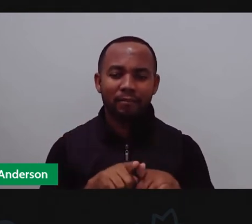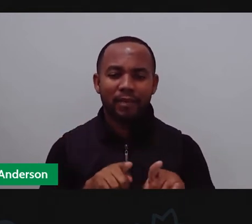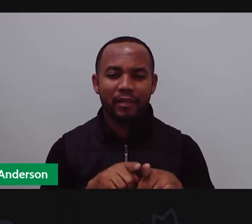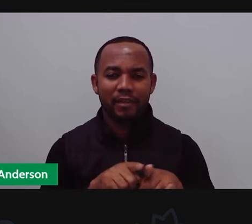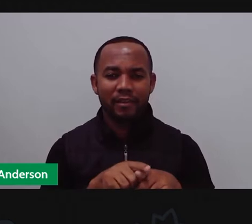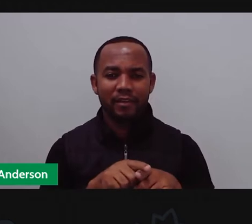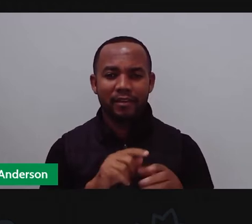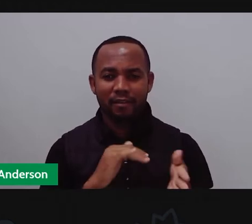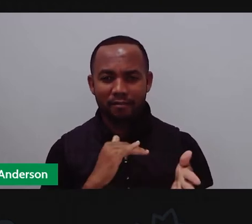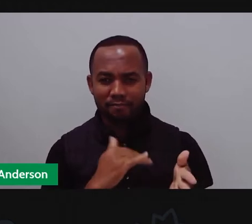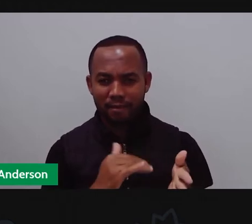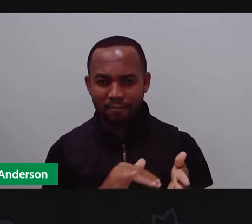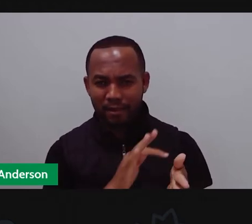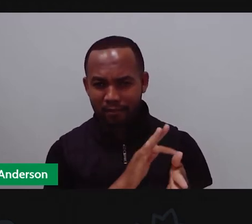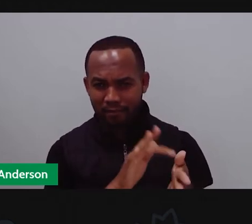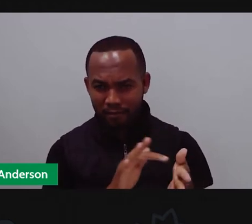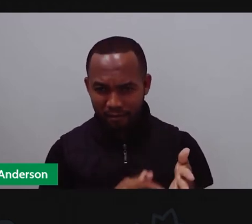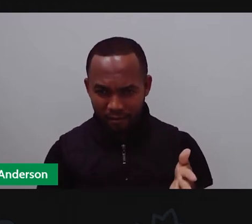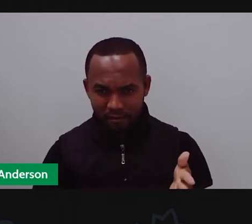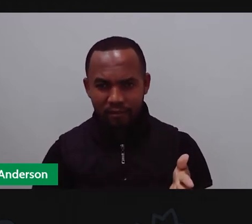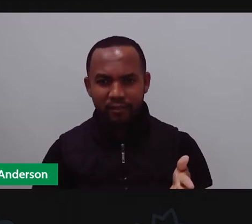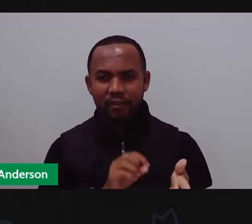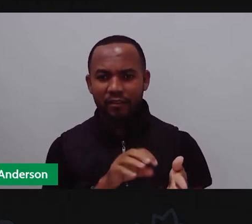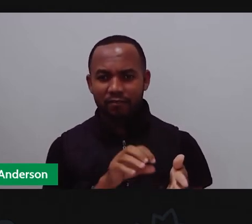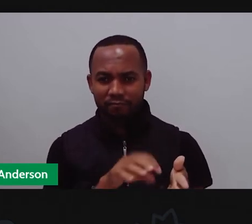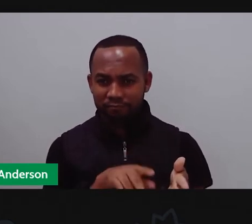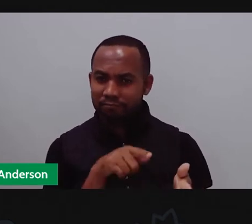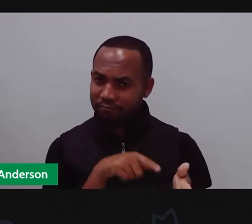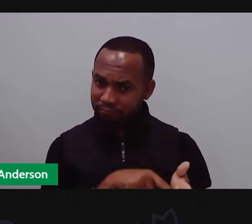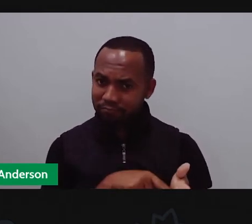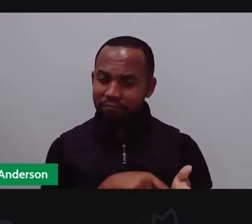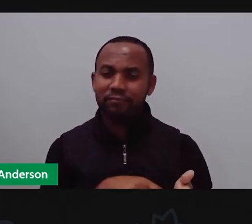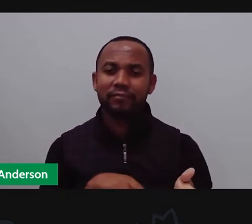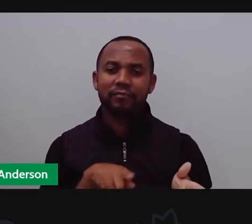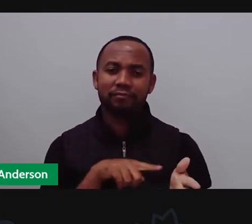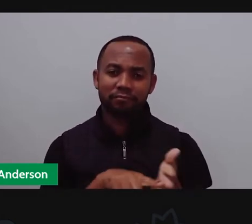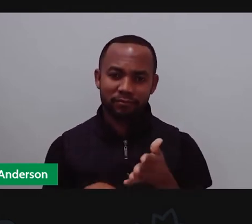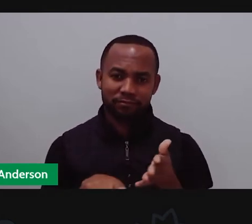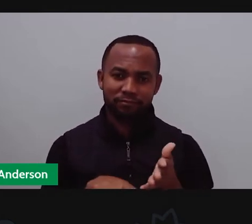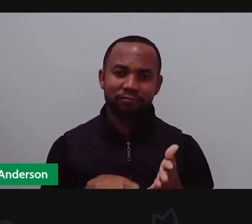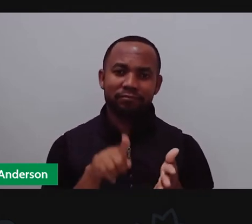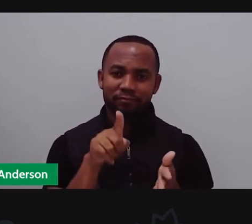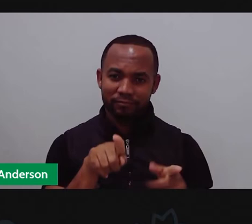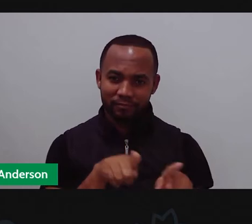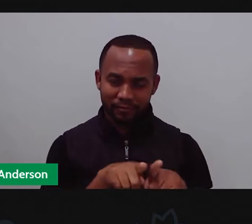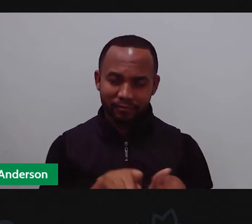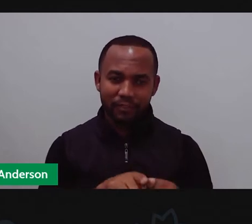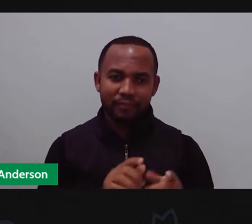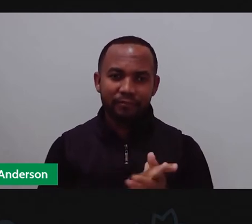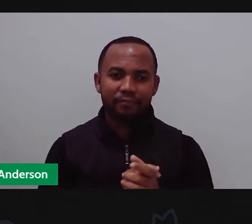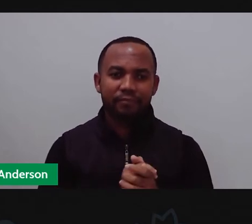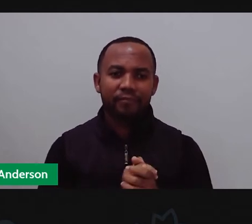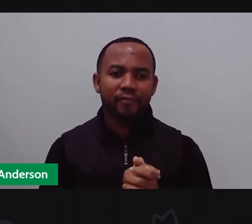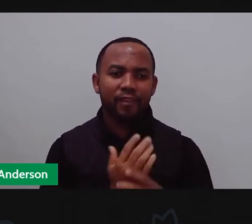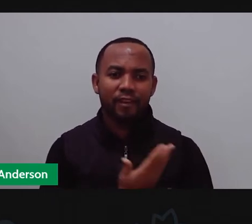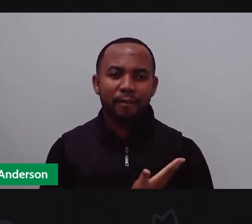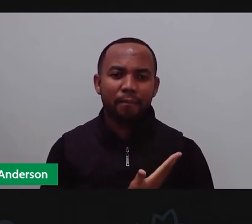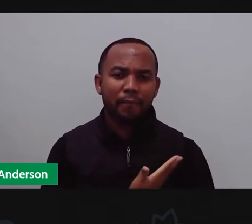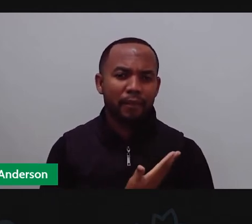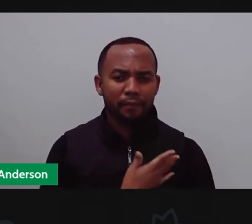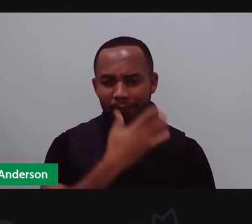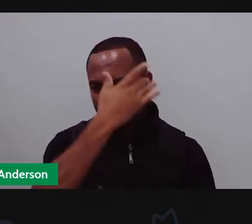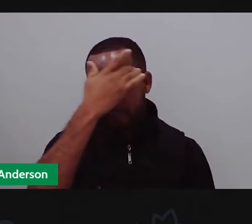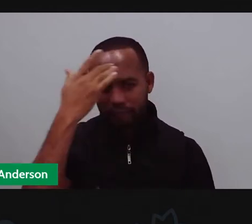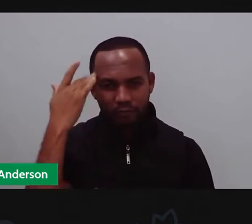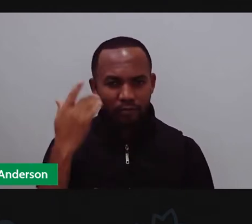deixa aquele comentário e compartilha aí o vídeo da gente pra que os coleguinhas de vocês, tá? E o maior número de pessoas